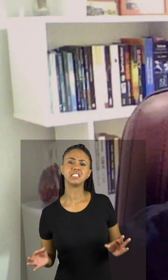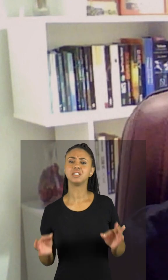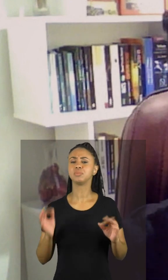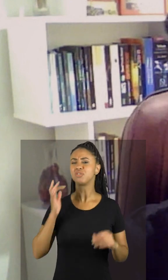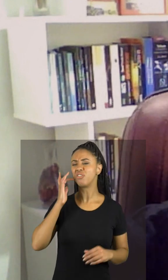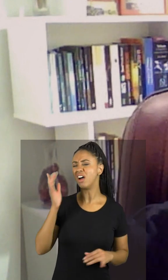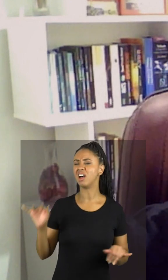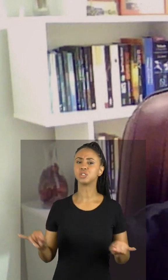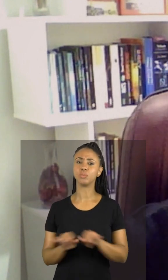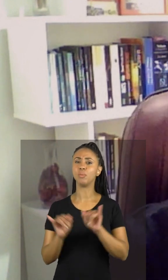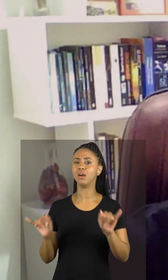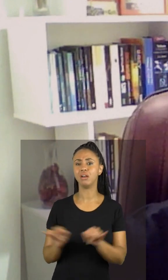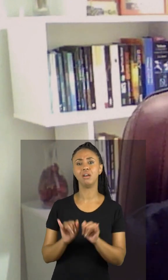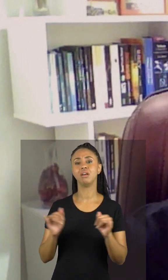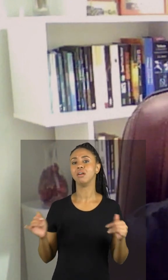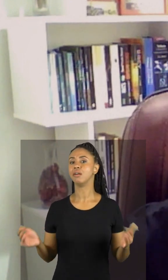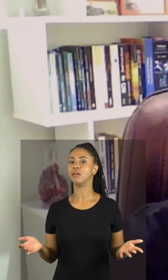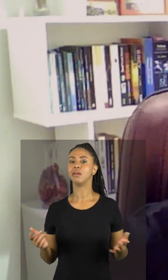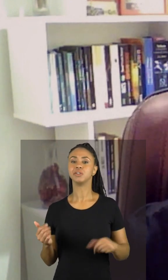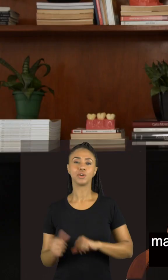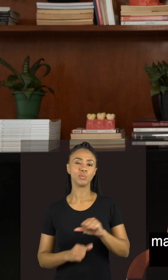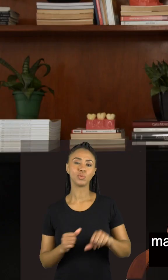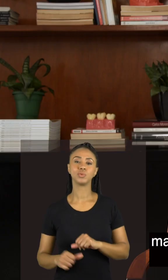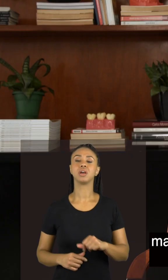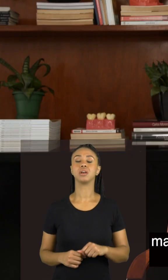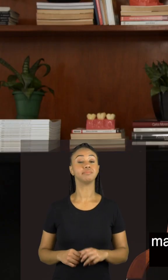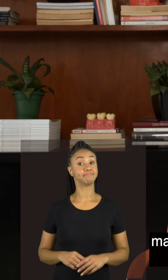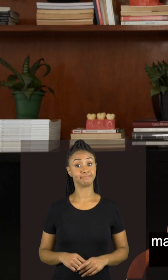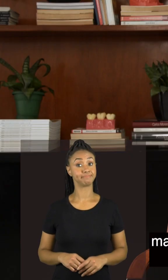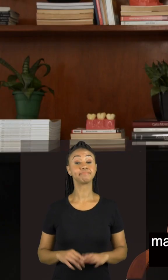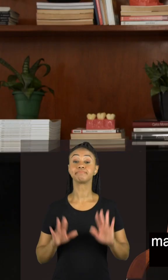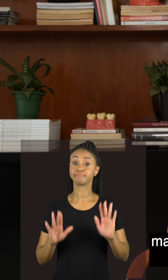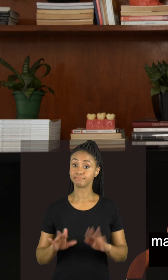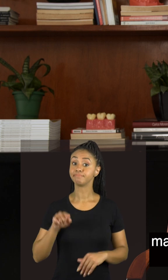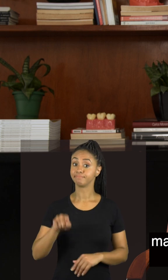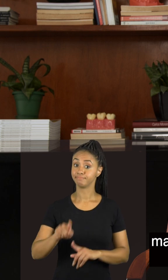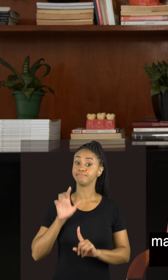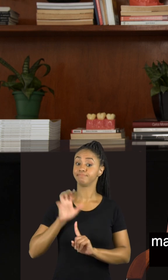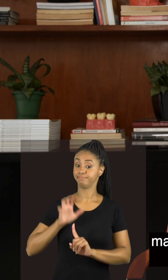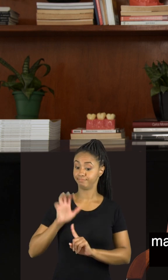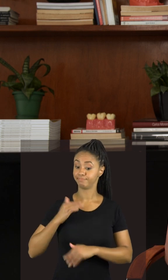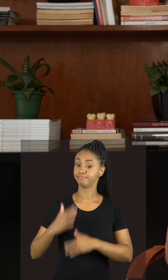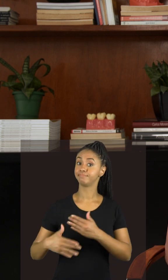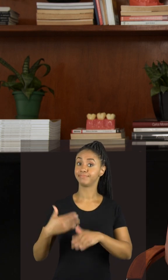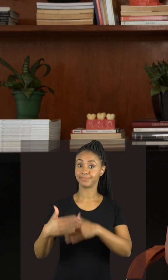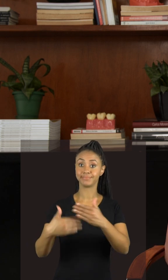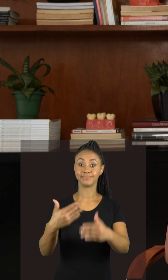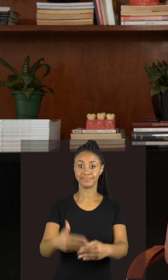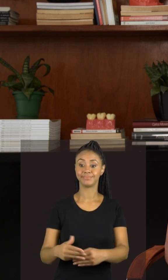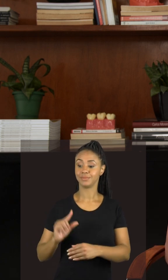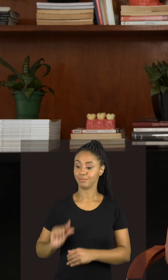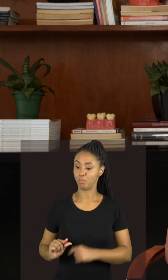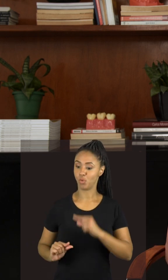ou uma besteira até modificar isso mas isso causa um grande impacto no final das contas se a gente for